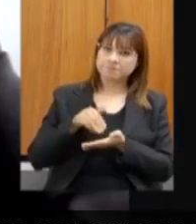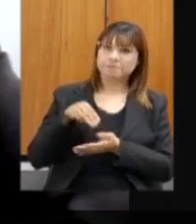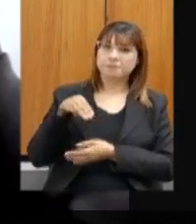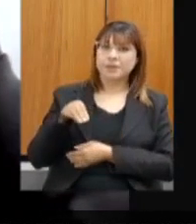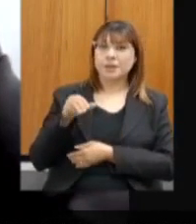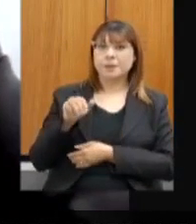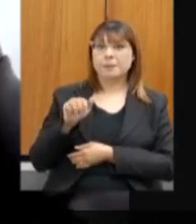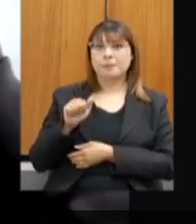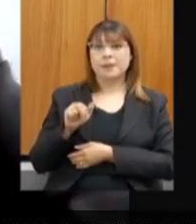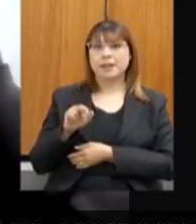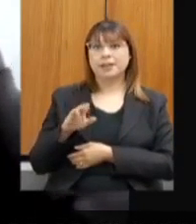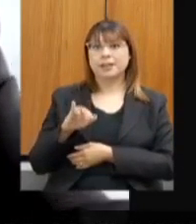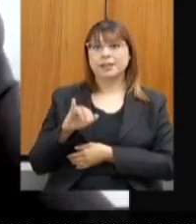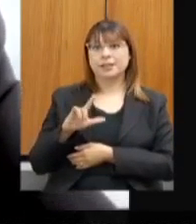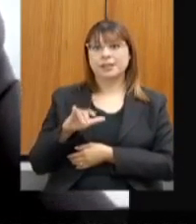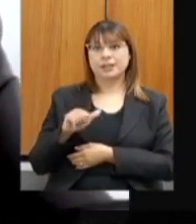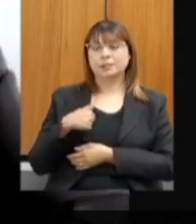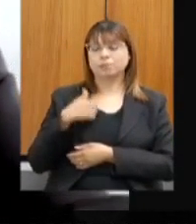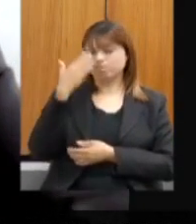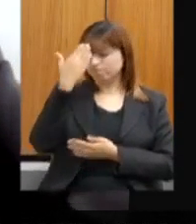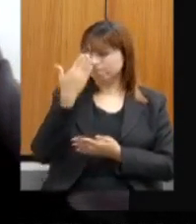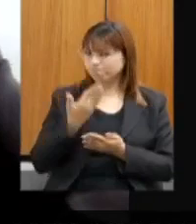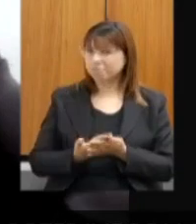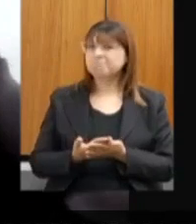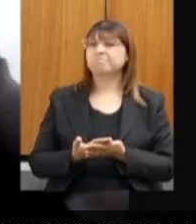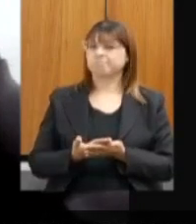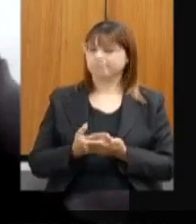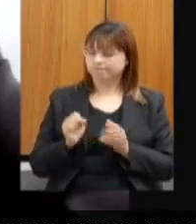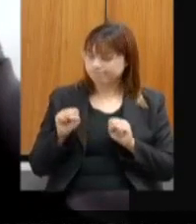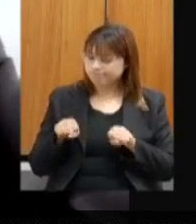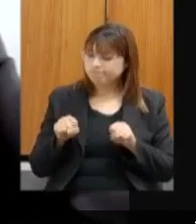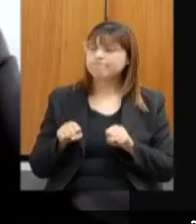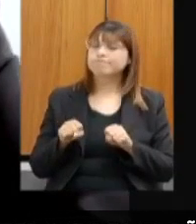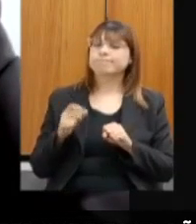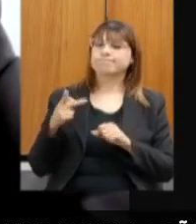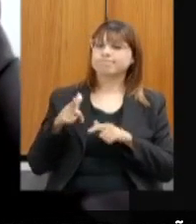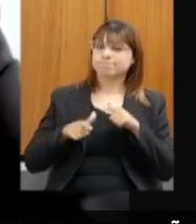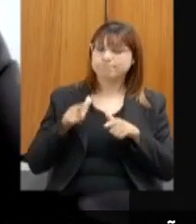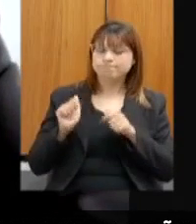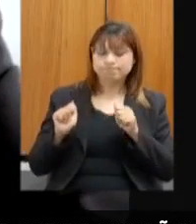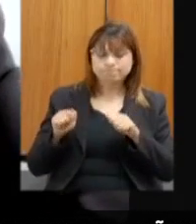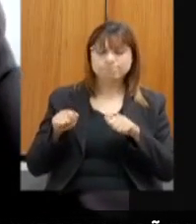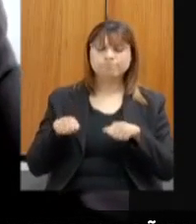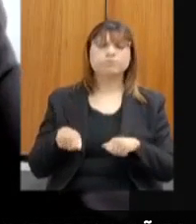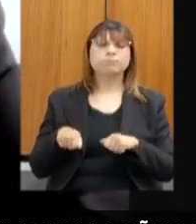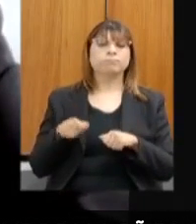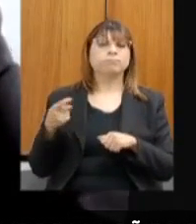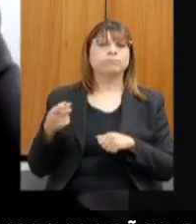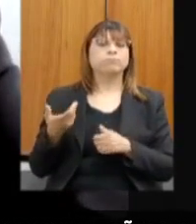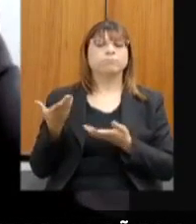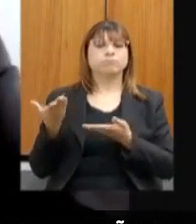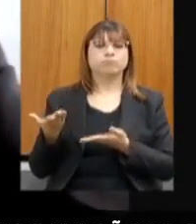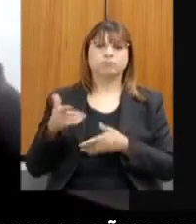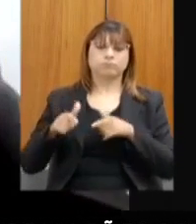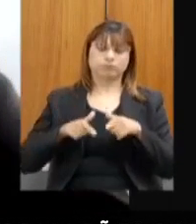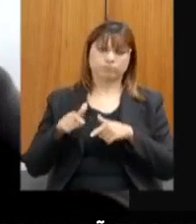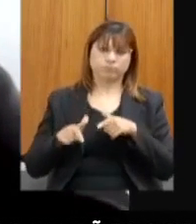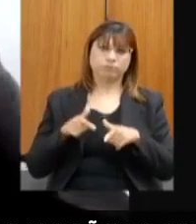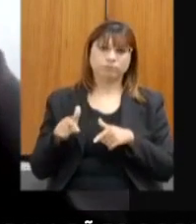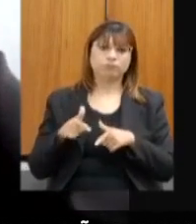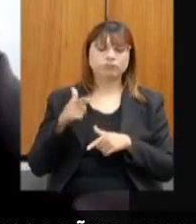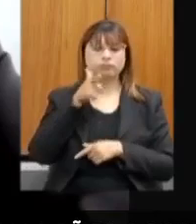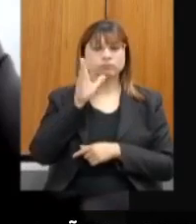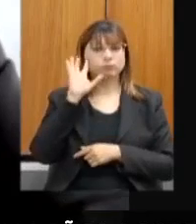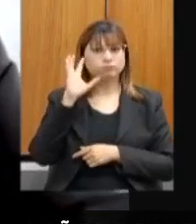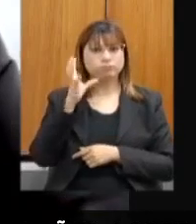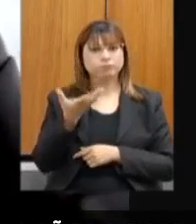a minha absoluta confiança, que acompanha o seu trabalho, a sua competência, sua capacidade de resolver